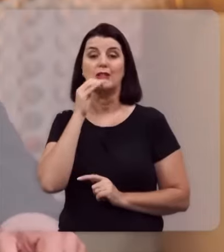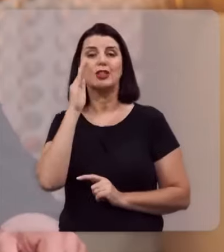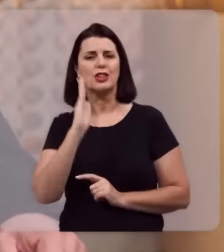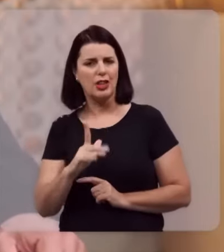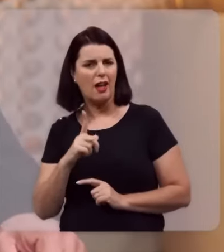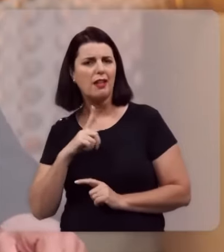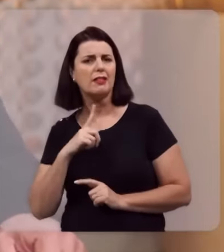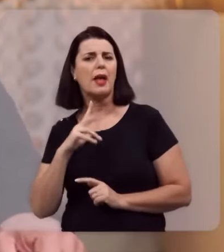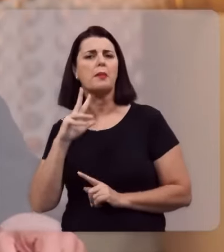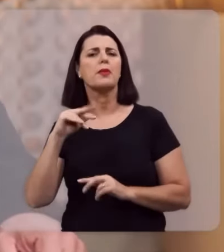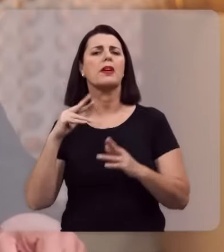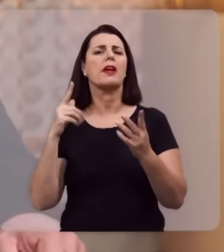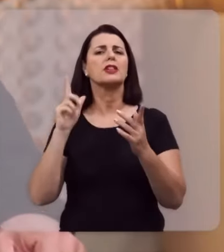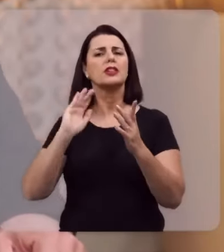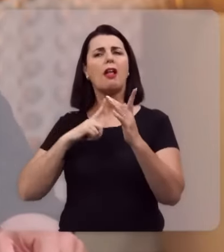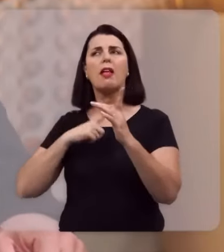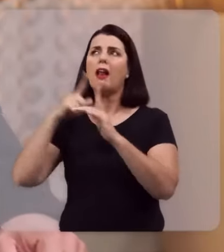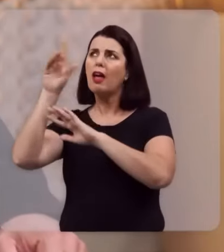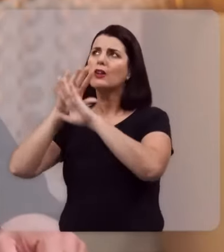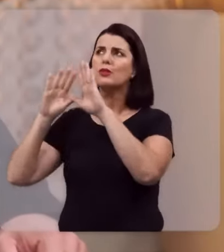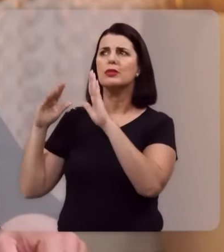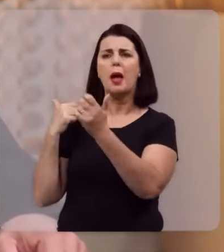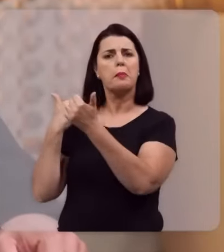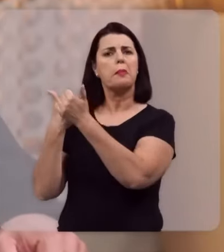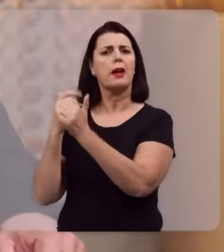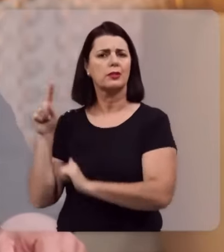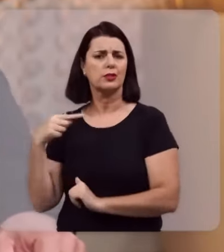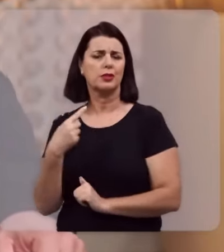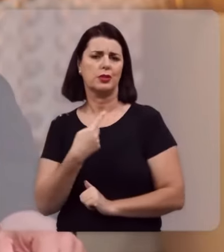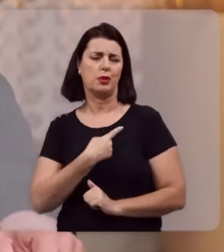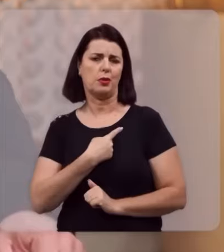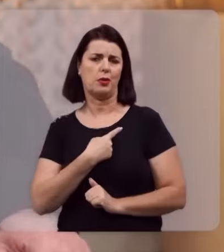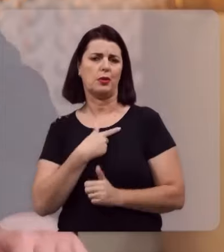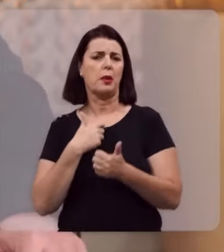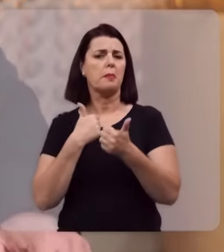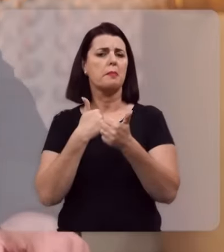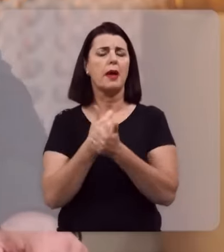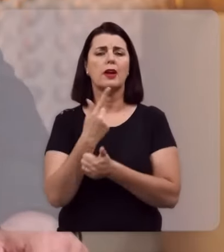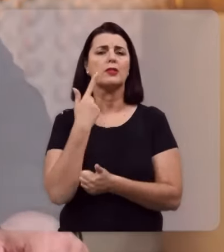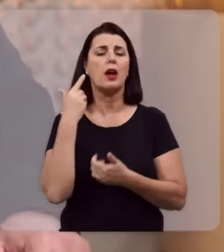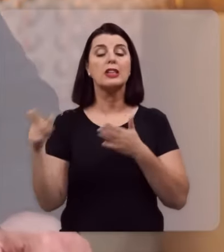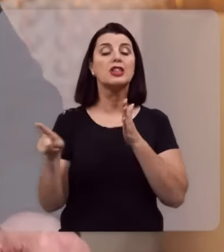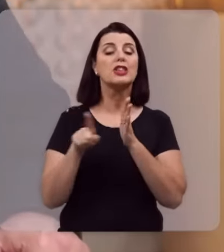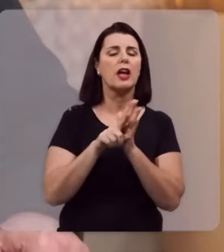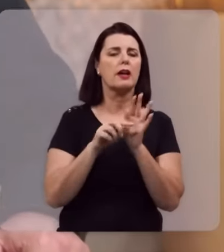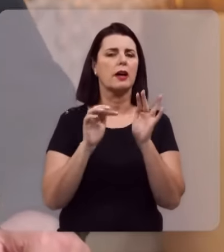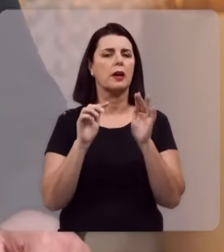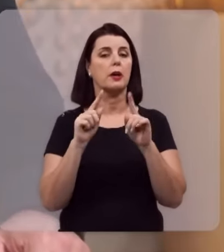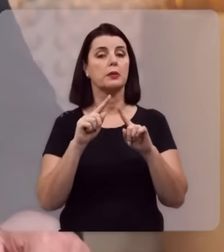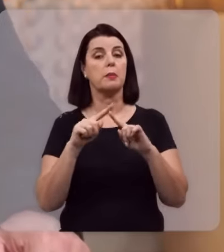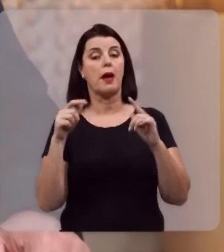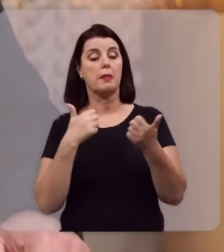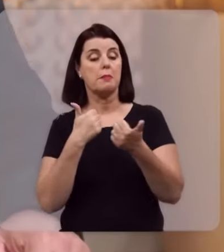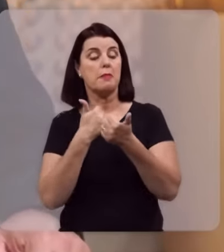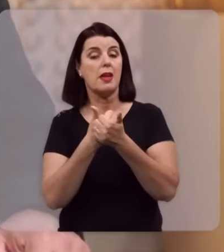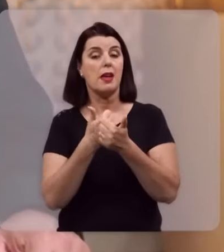Já porque ele está próximo. É interessante, eu gosto de pensar assim, Rodrigo. Próximo, não como algo que está chegando,